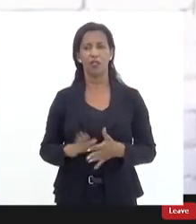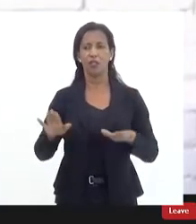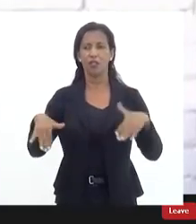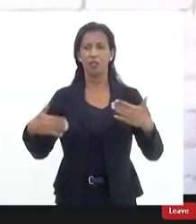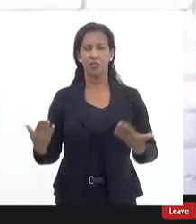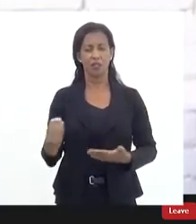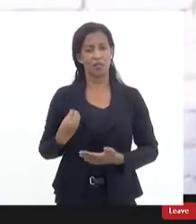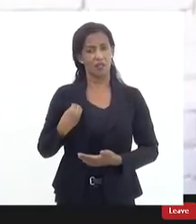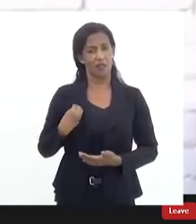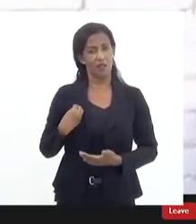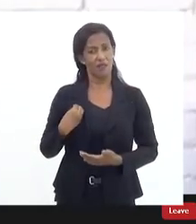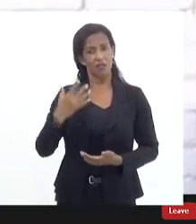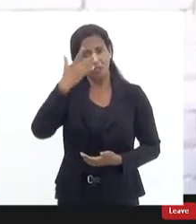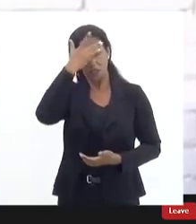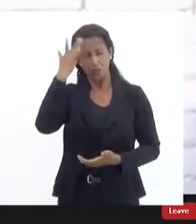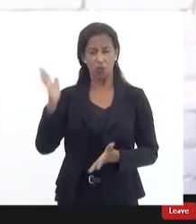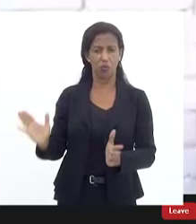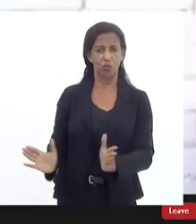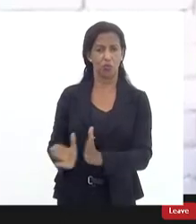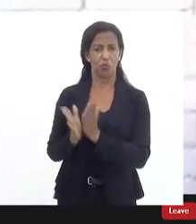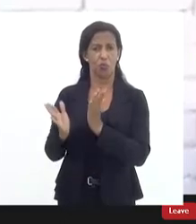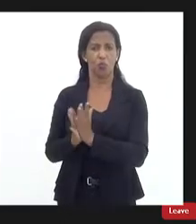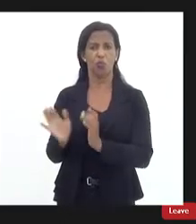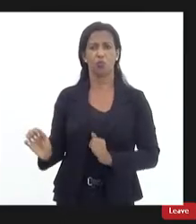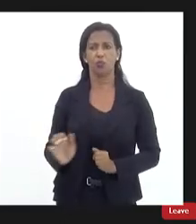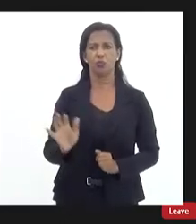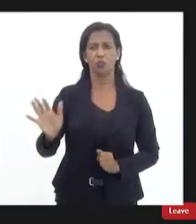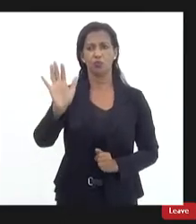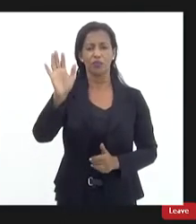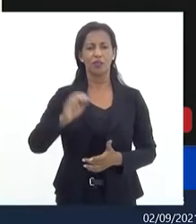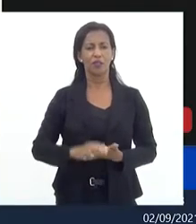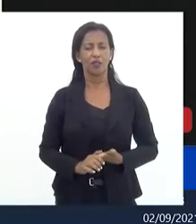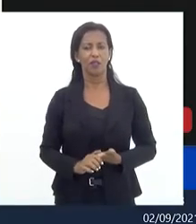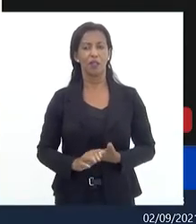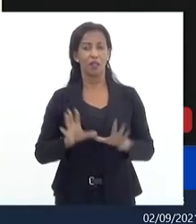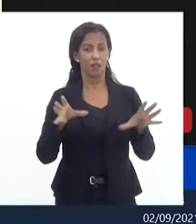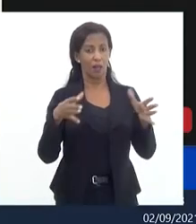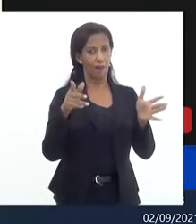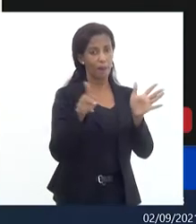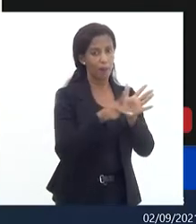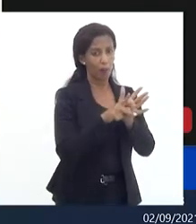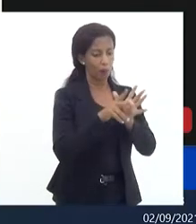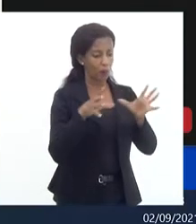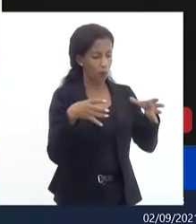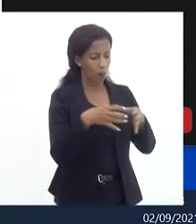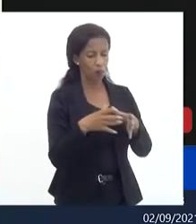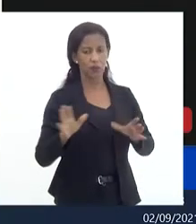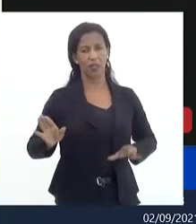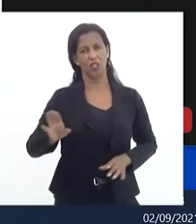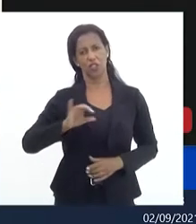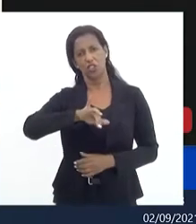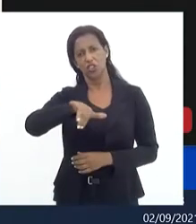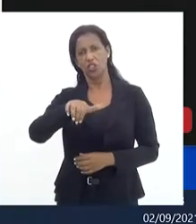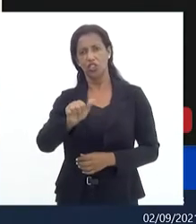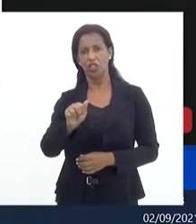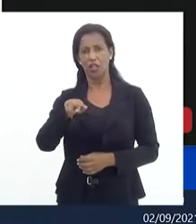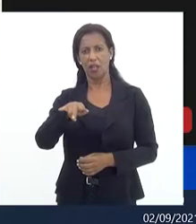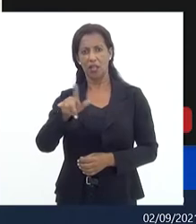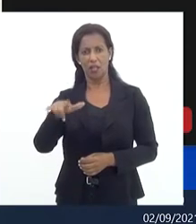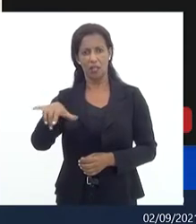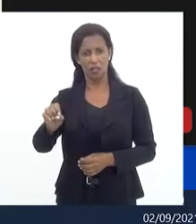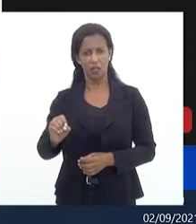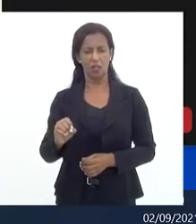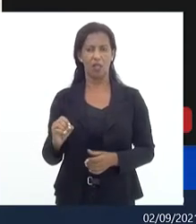rotina dos favelados e faveladas do nosso estado na própria comunidade do Jacarezinho ali vou atrelar essa análise